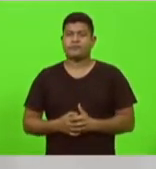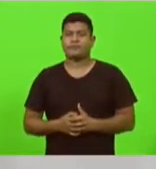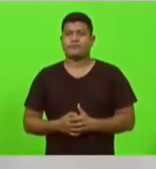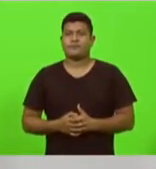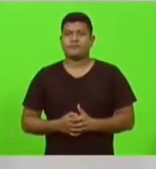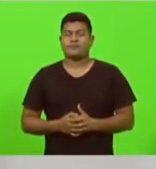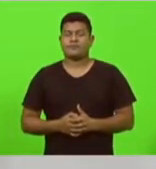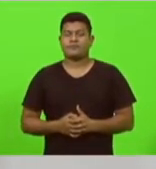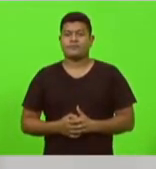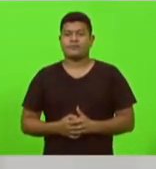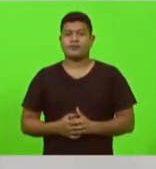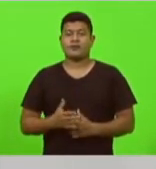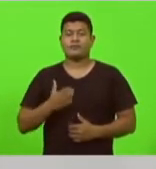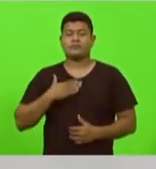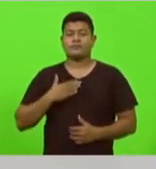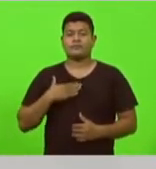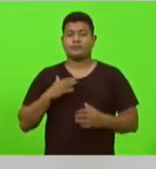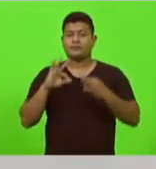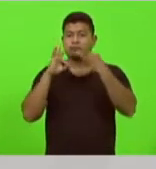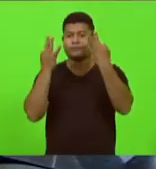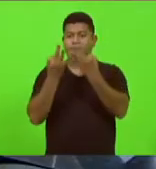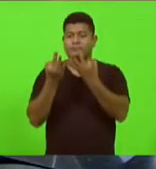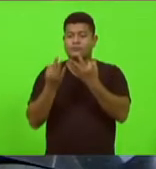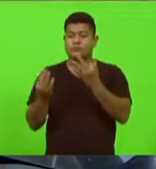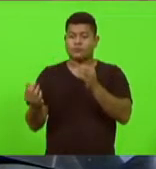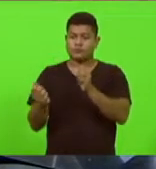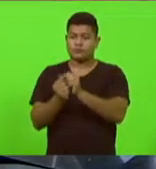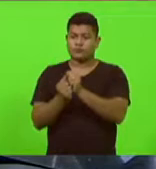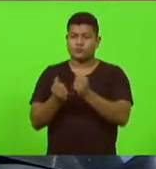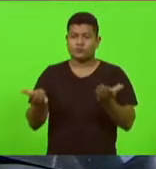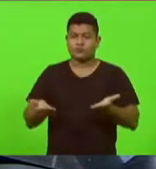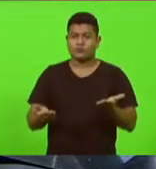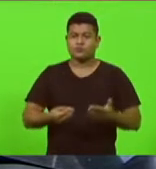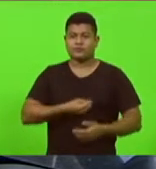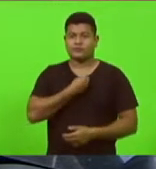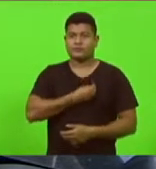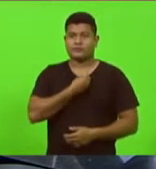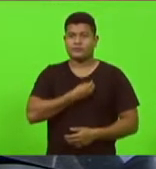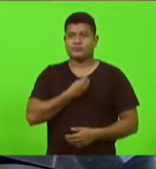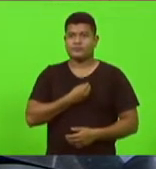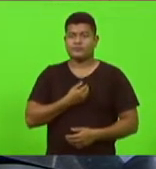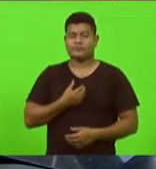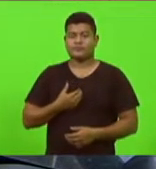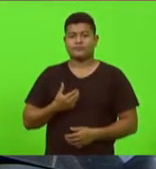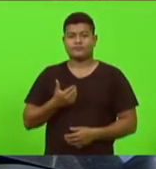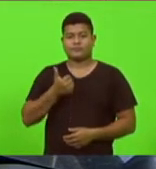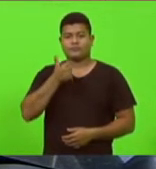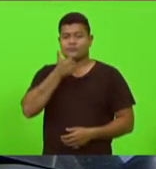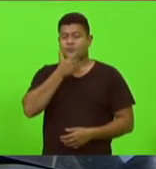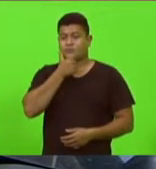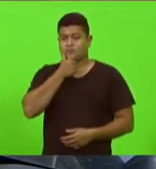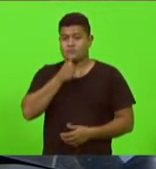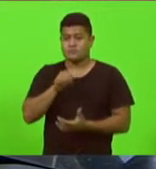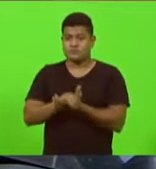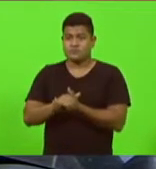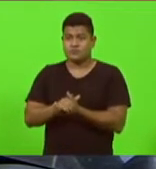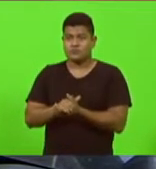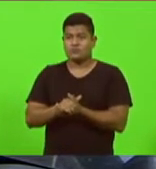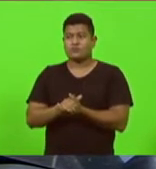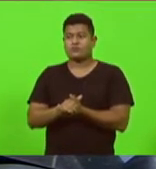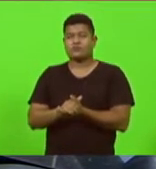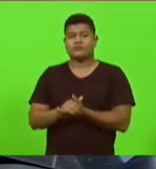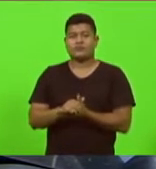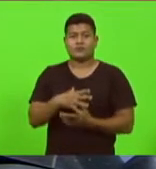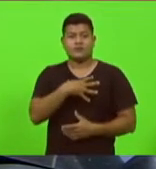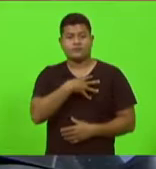minha família aqui presente, minha esposa, meus filhos, meus netos, aqui presente,